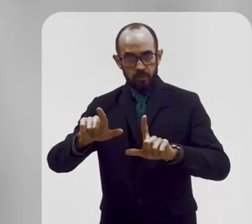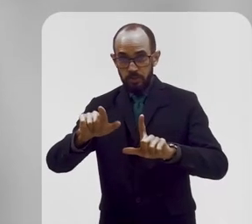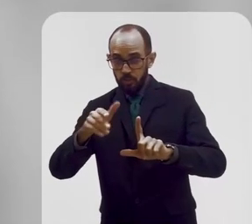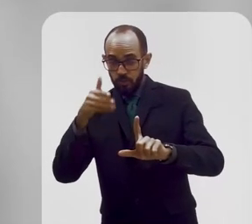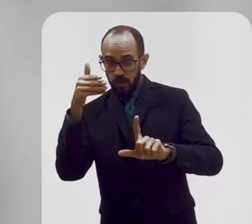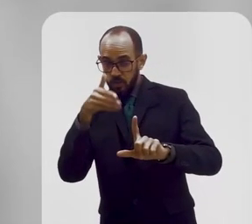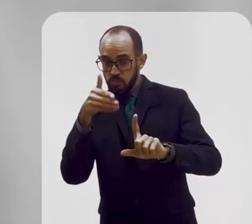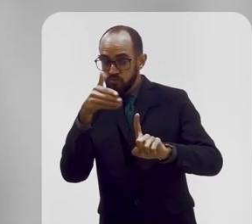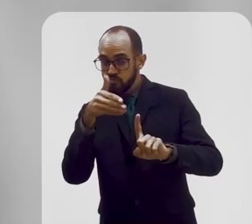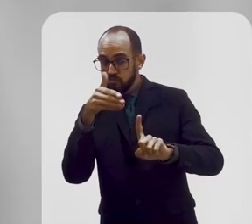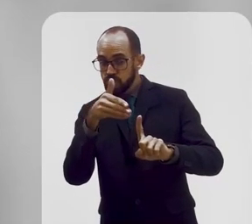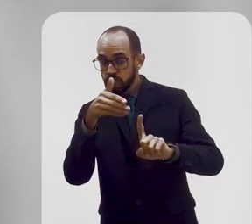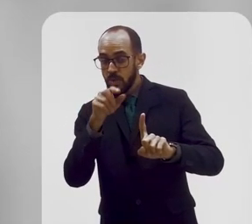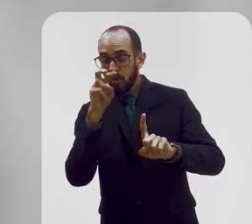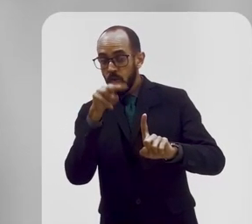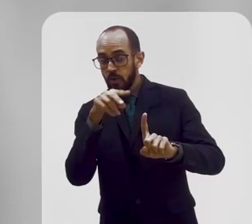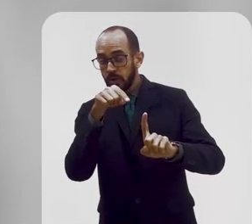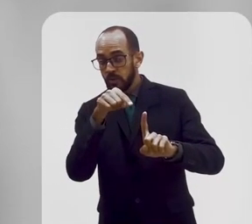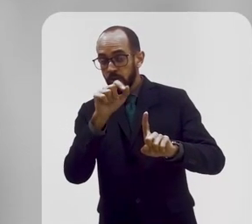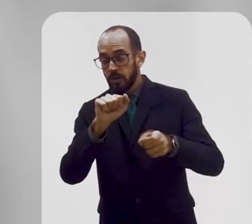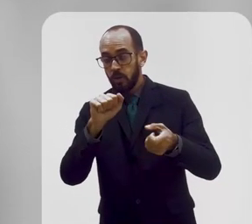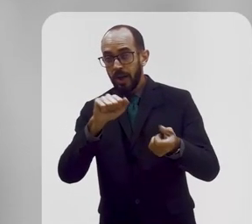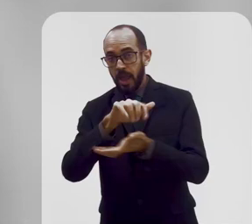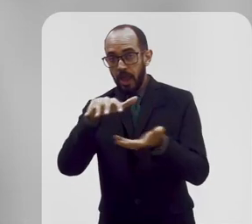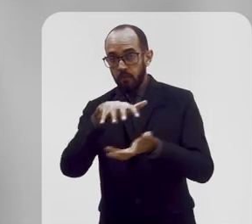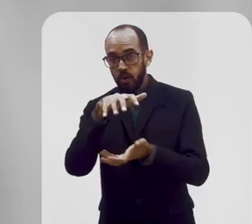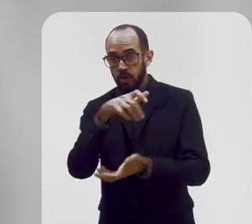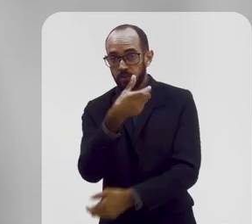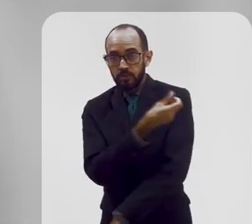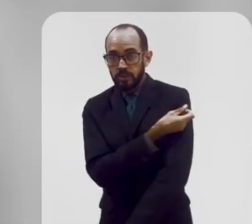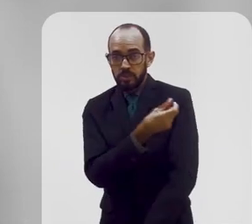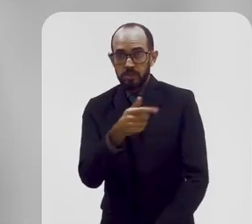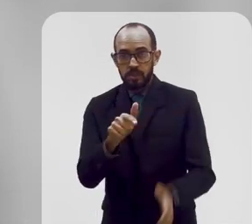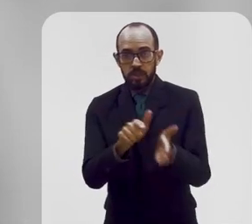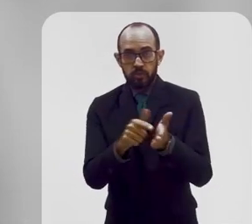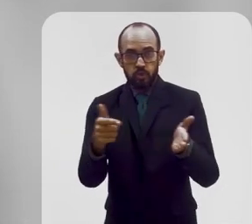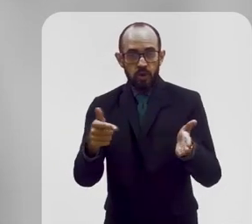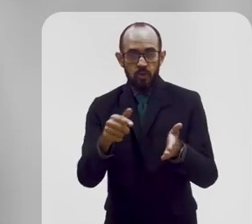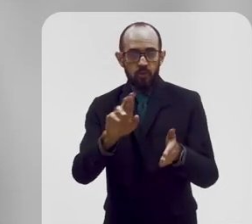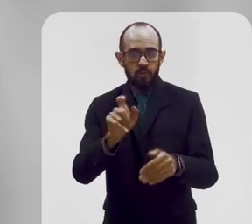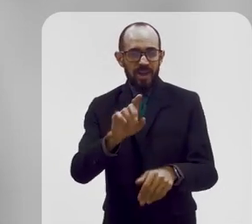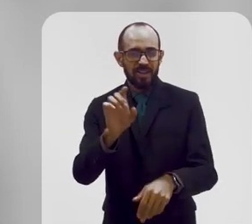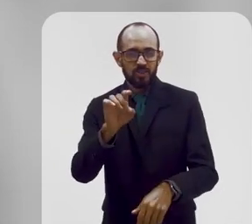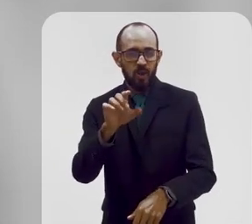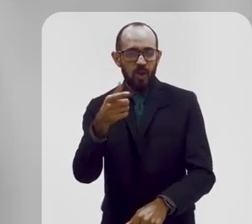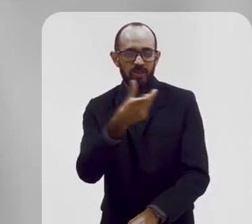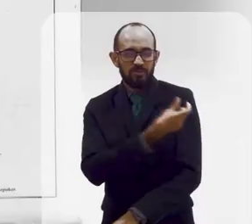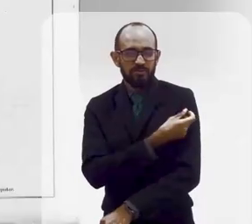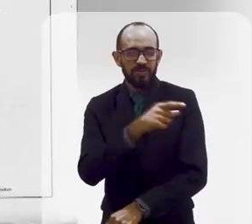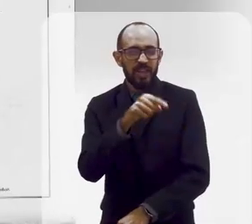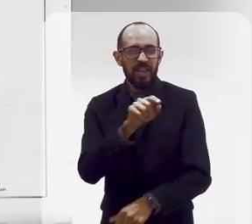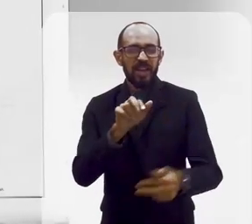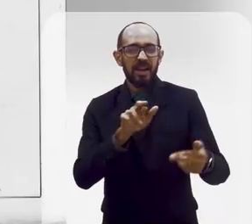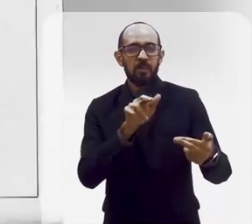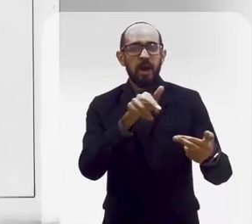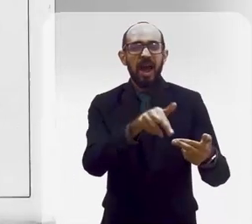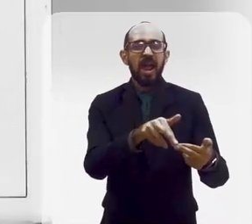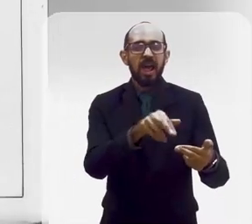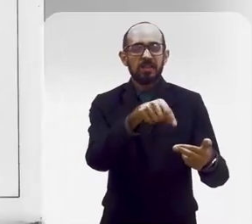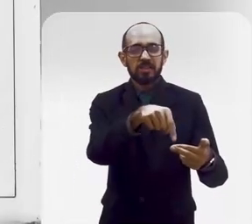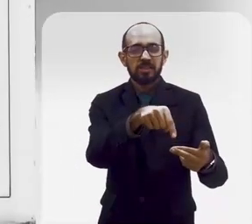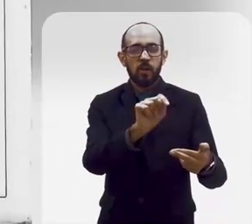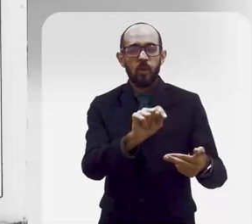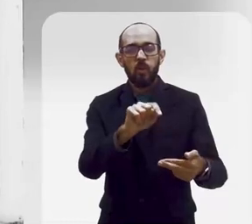Então, quando a gente pensa no contexto da revolta da vacina, o que saía no jornal não era apenas a vacina, era ligada à figura de Oswaldo Cruz.